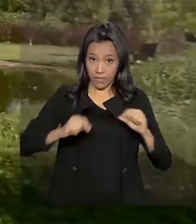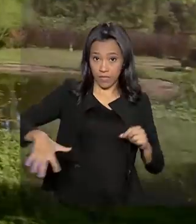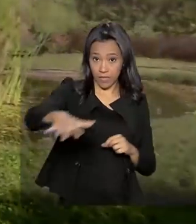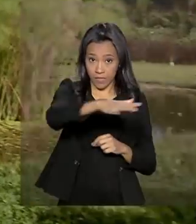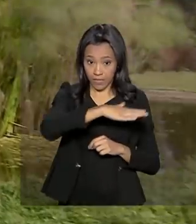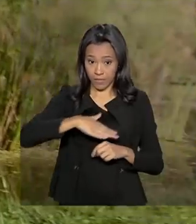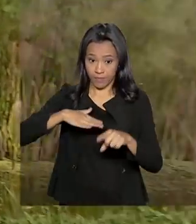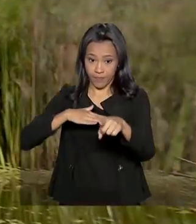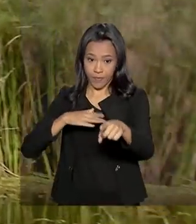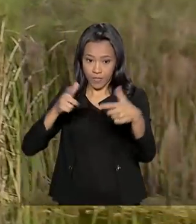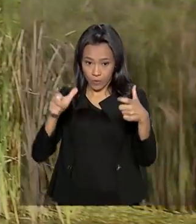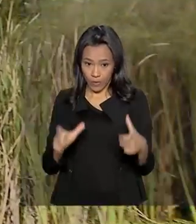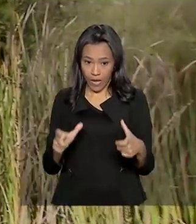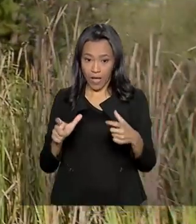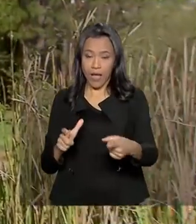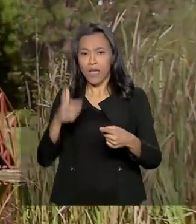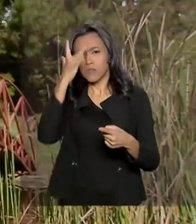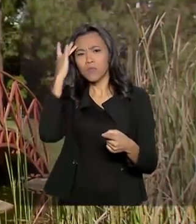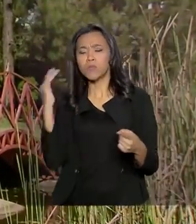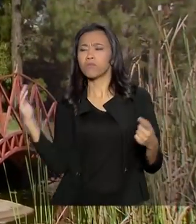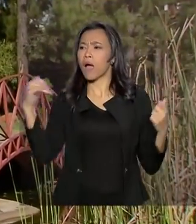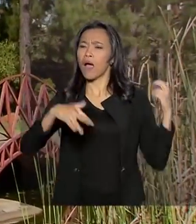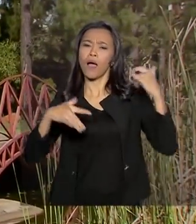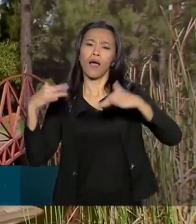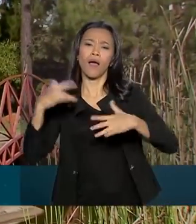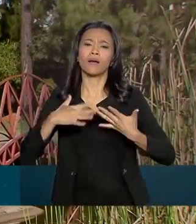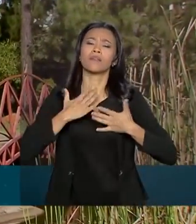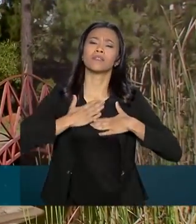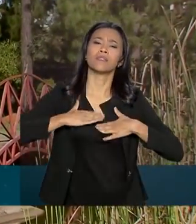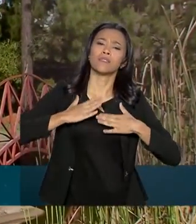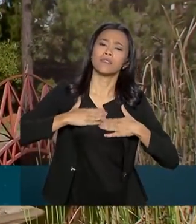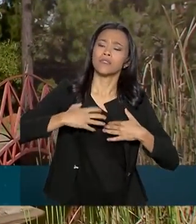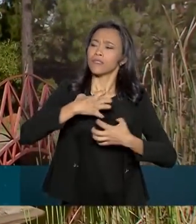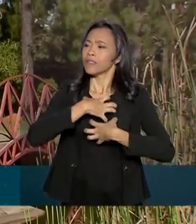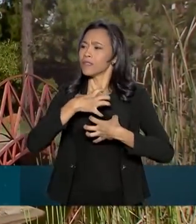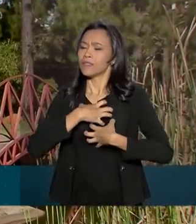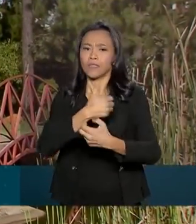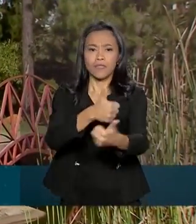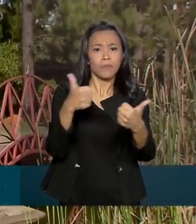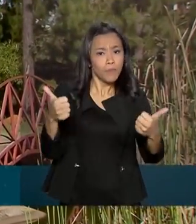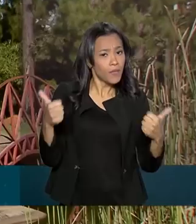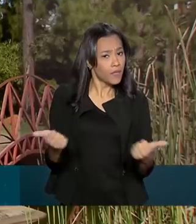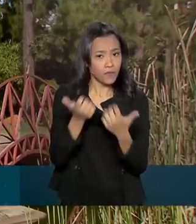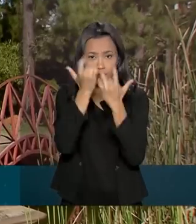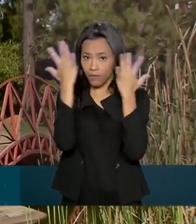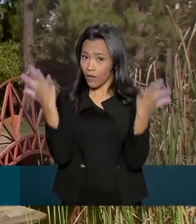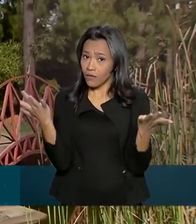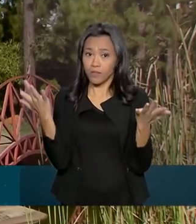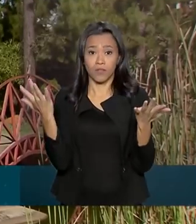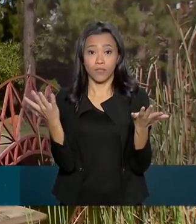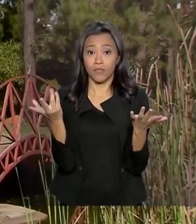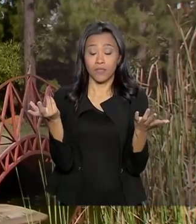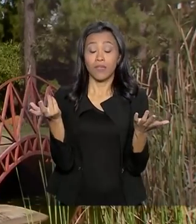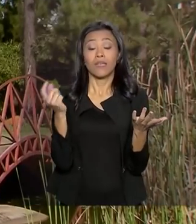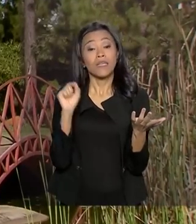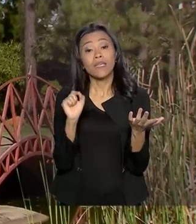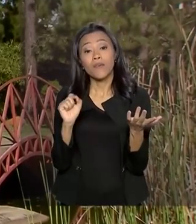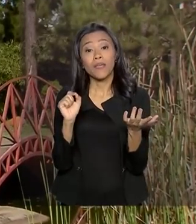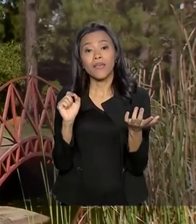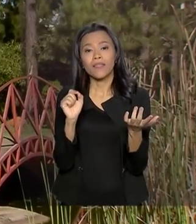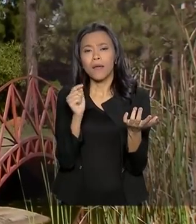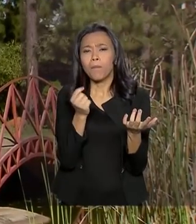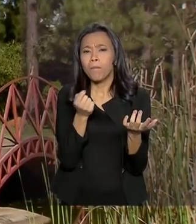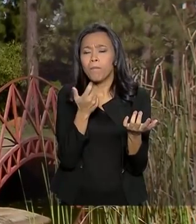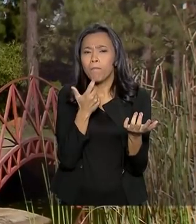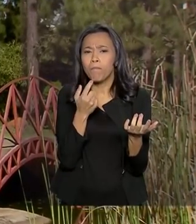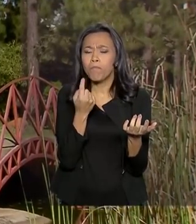por exemplo, permite que o público desfrute de momentos tranquilos na natureza com facilidade, sem nem mesmo perceber que está a